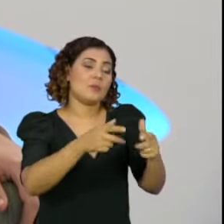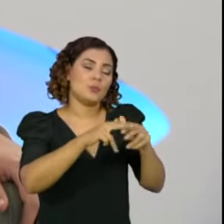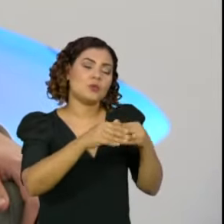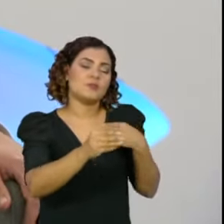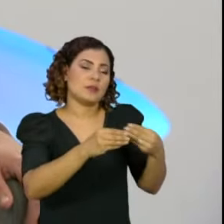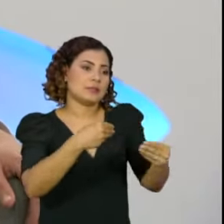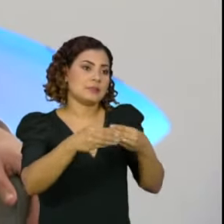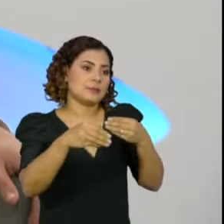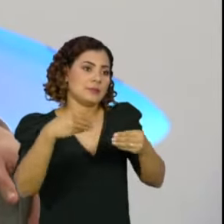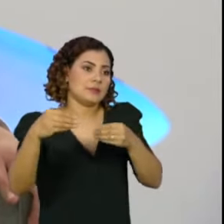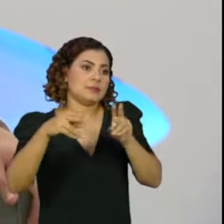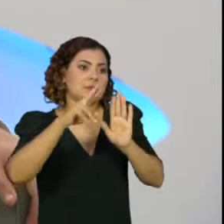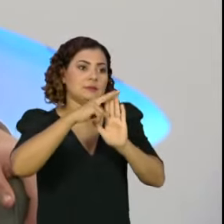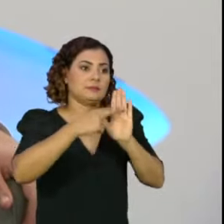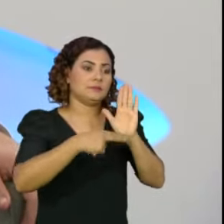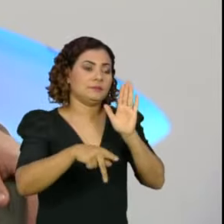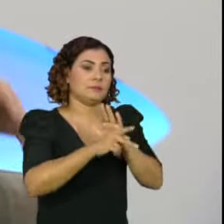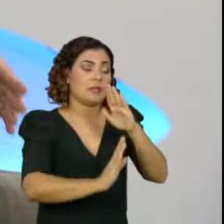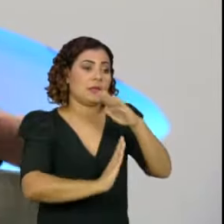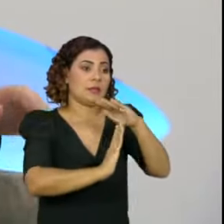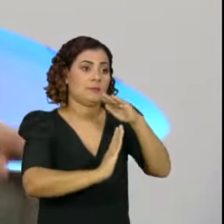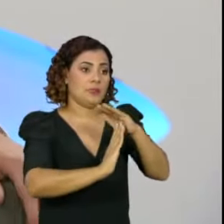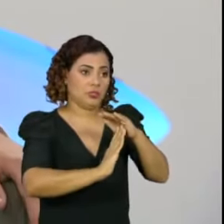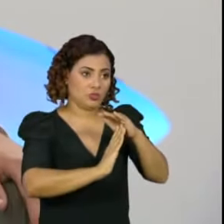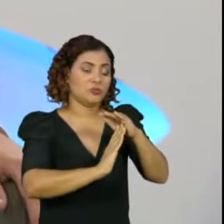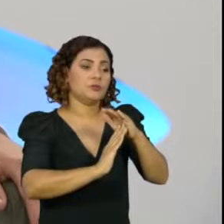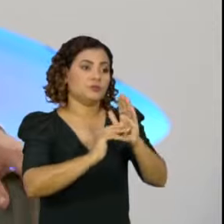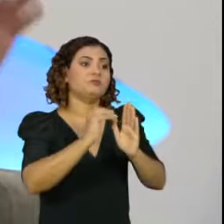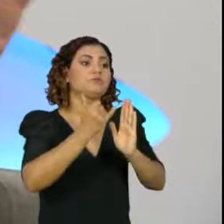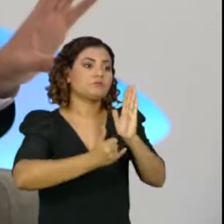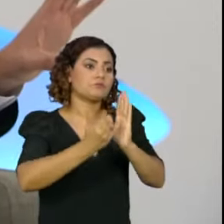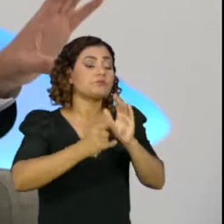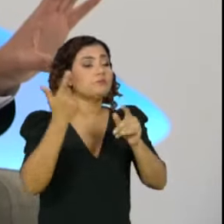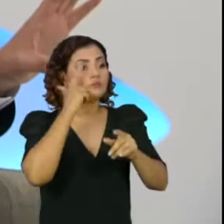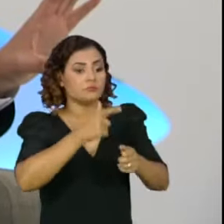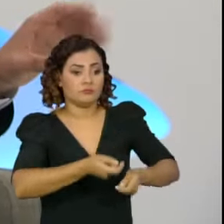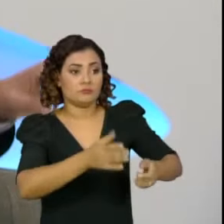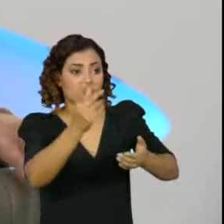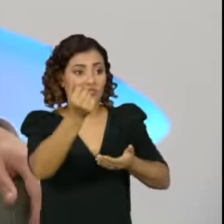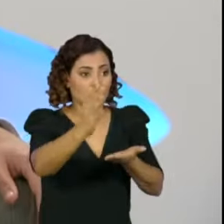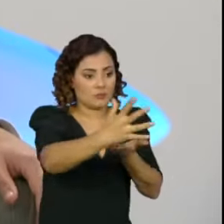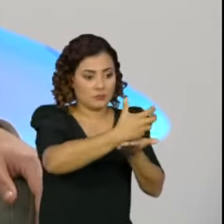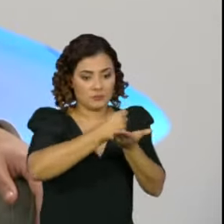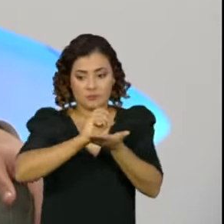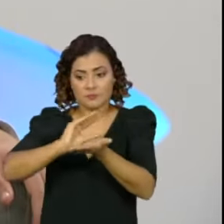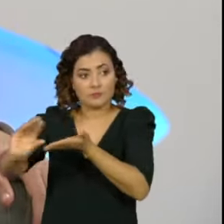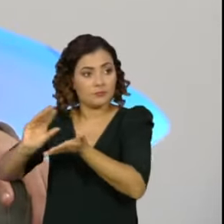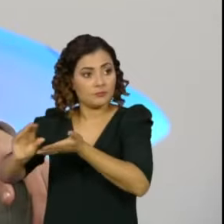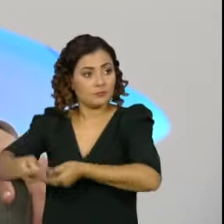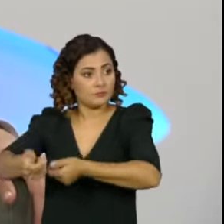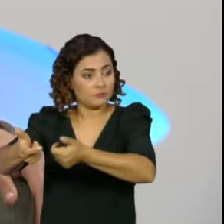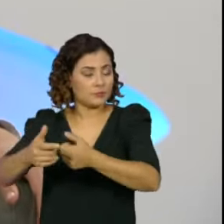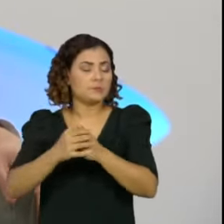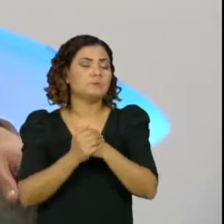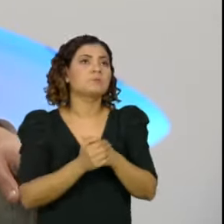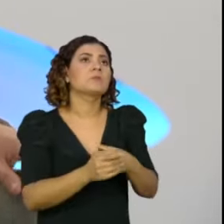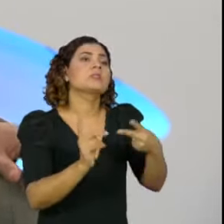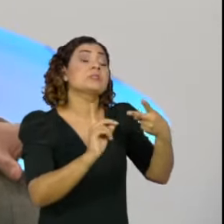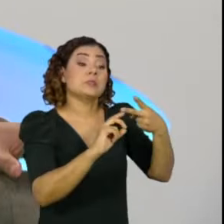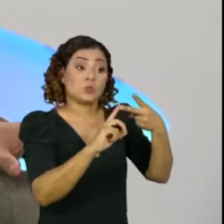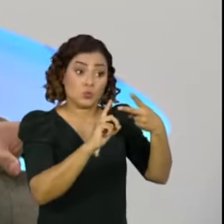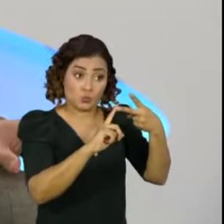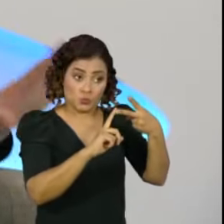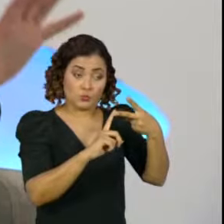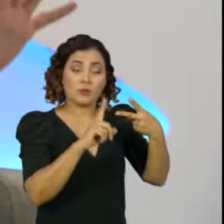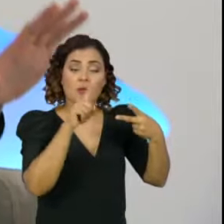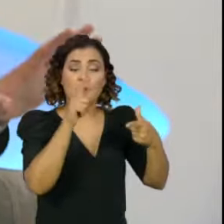flexibilize a questão dos limites fiscais para poder implantar o auxílio no Brasil. Então, esse é o grande mérito. Segundo, a questão da desvinculação, que é um